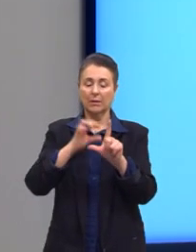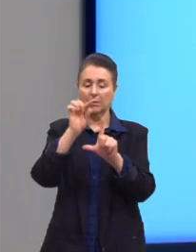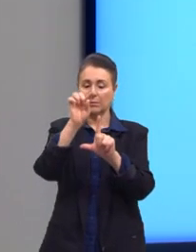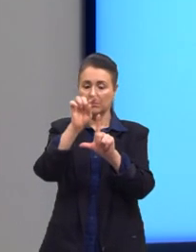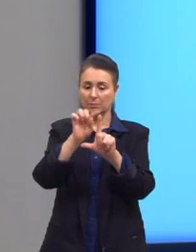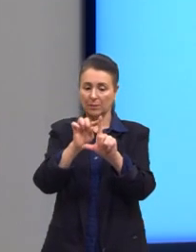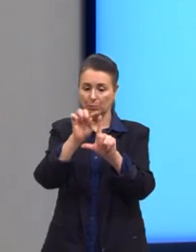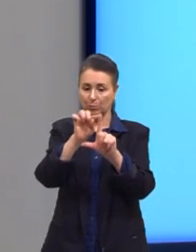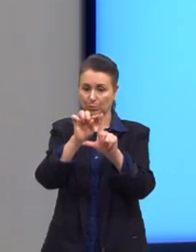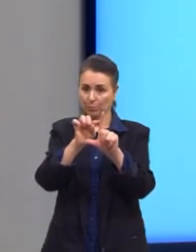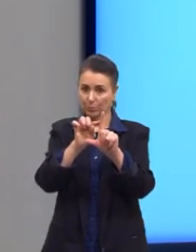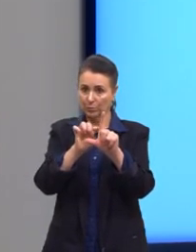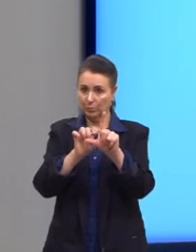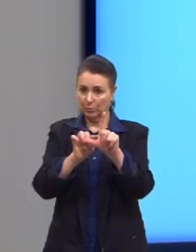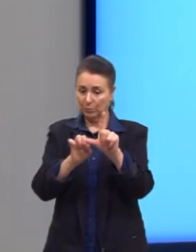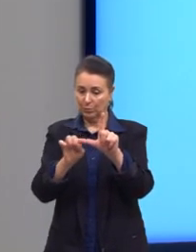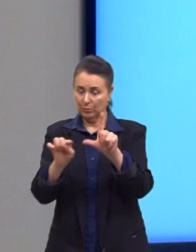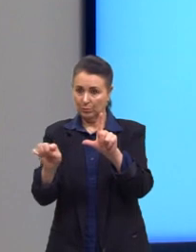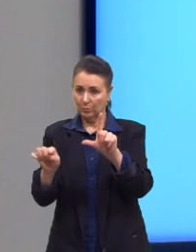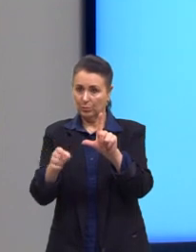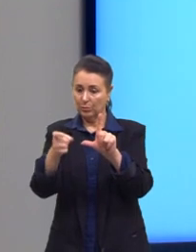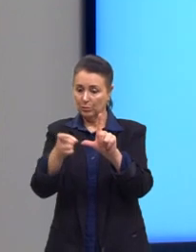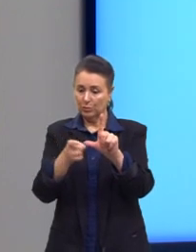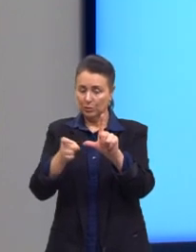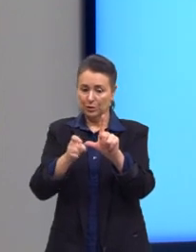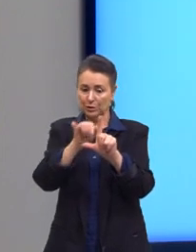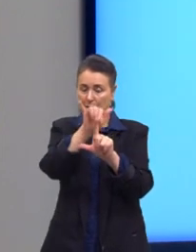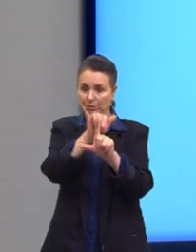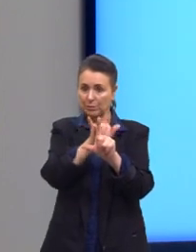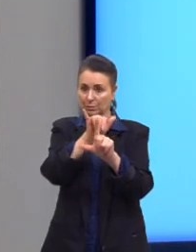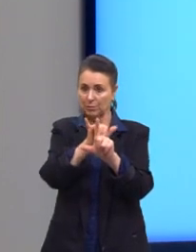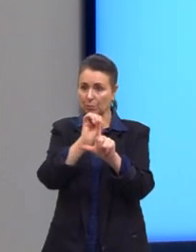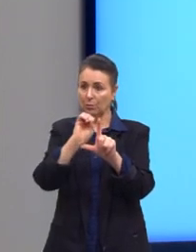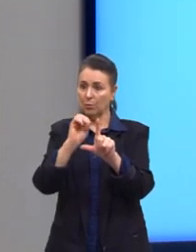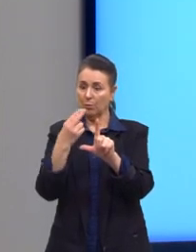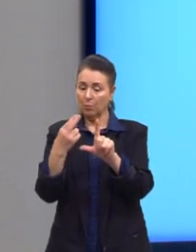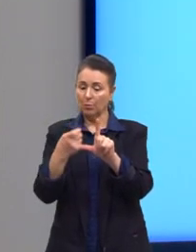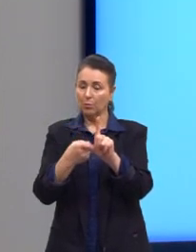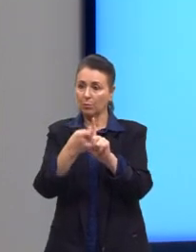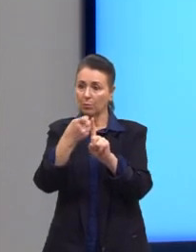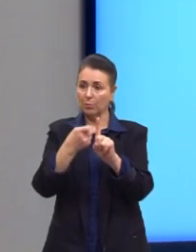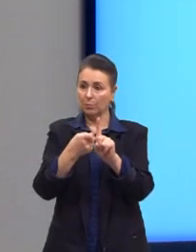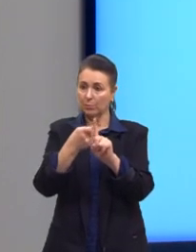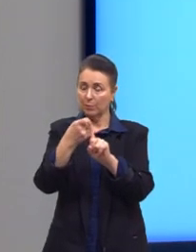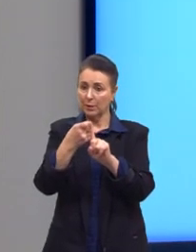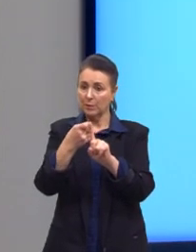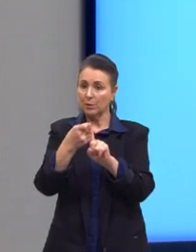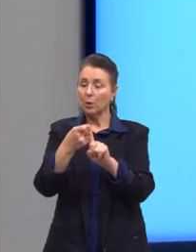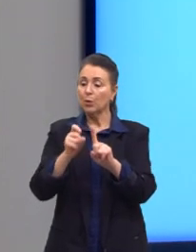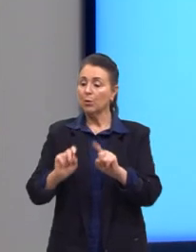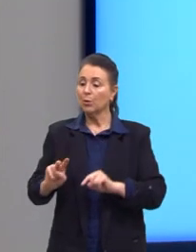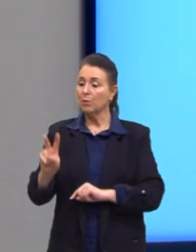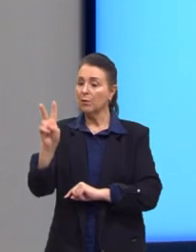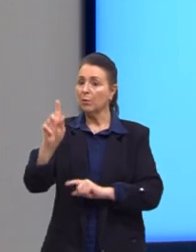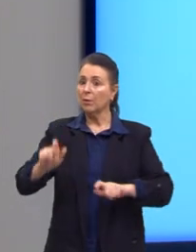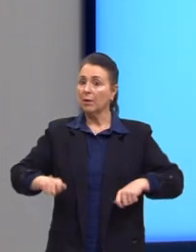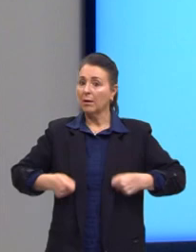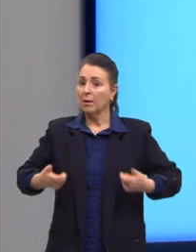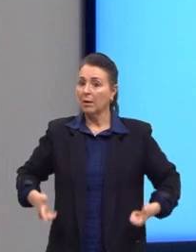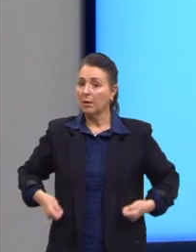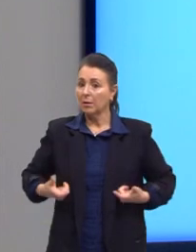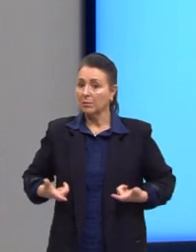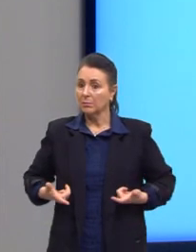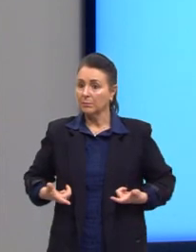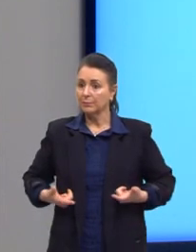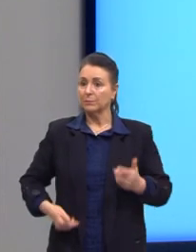pontos no gráfico, X e Y, ou então, o mês e o valor gasto. Sempre